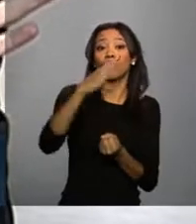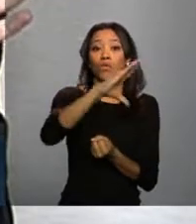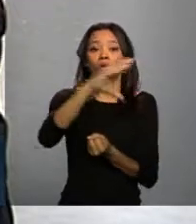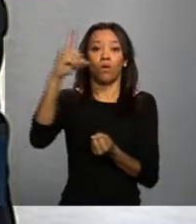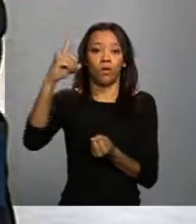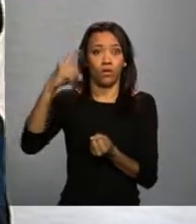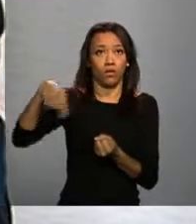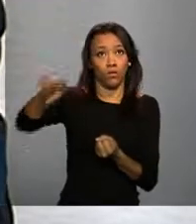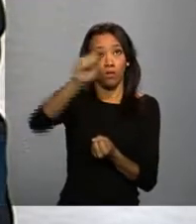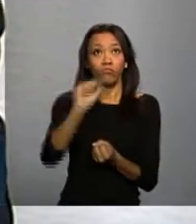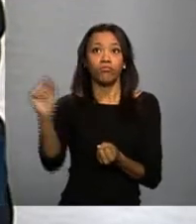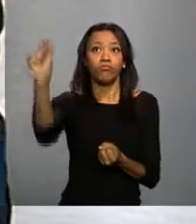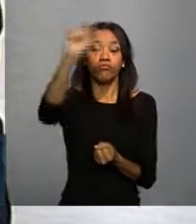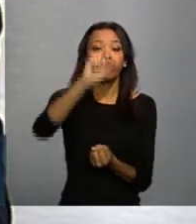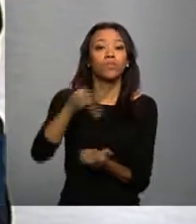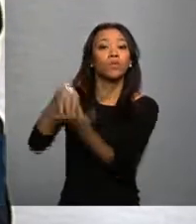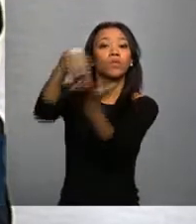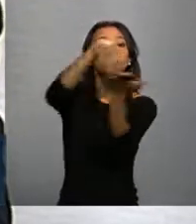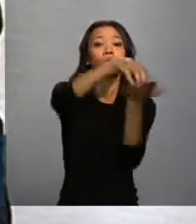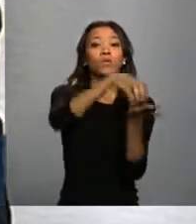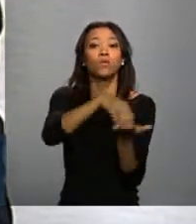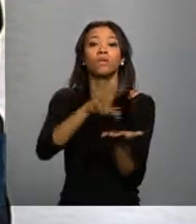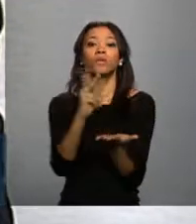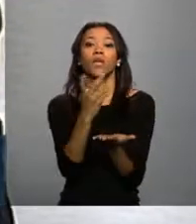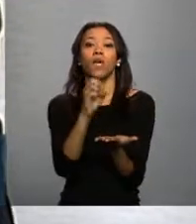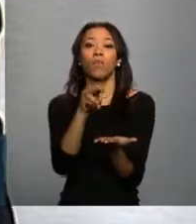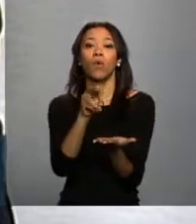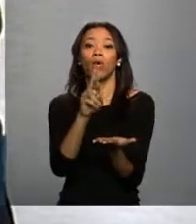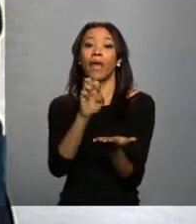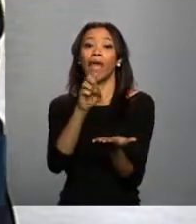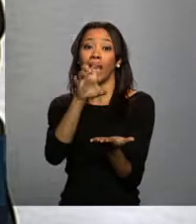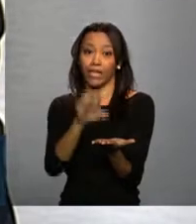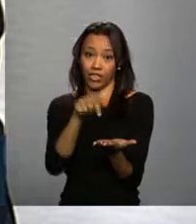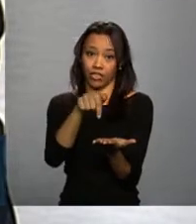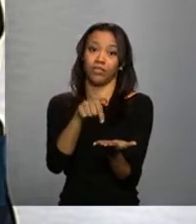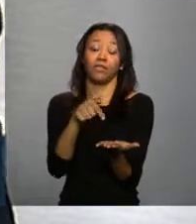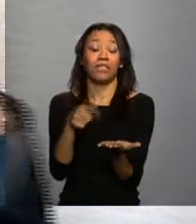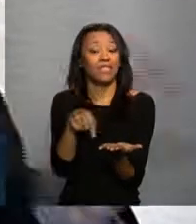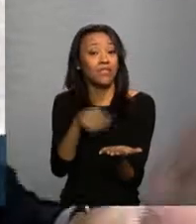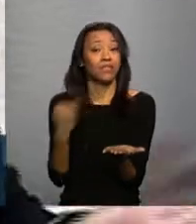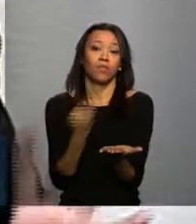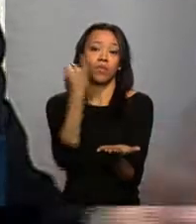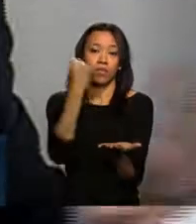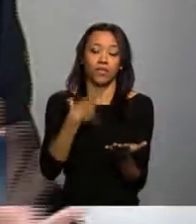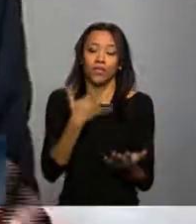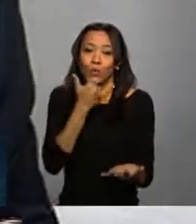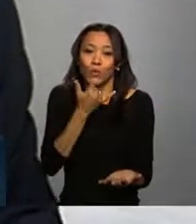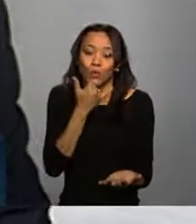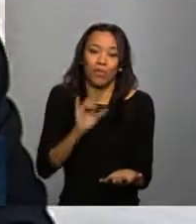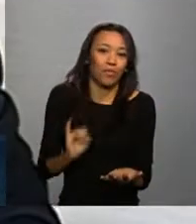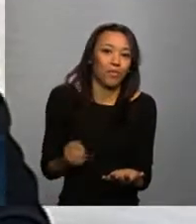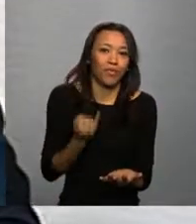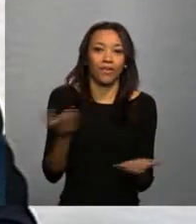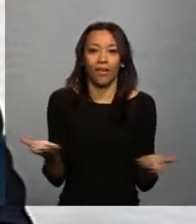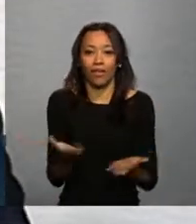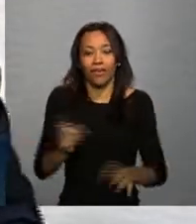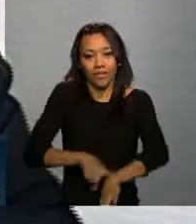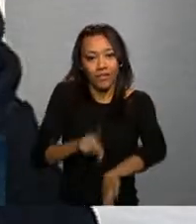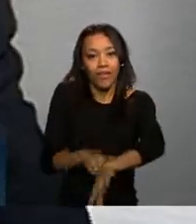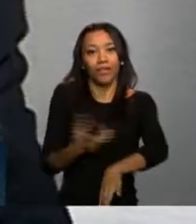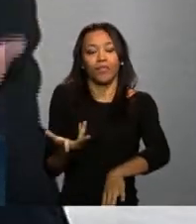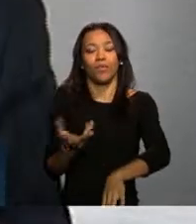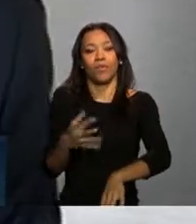dirigindo os novos, os demo-redes nos estados que tiveram troca, porque isso é decisivo. Desculpa aproveitar esse momento, nós estamos aqui